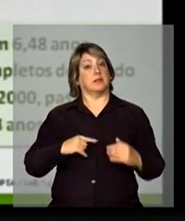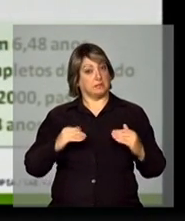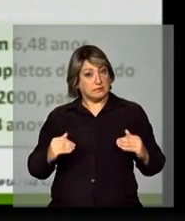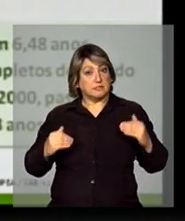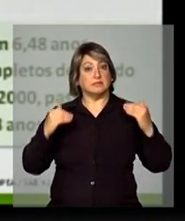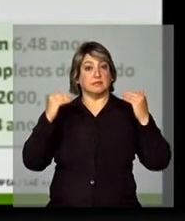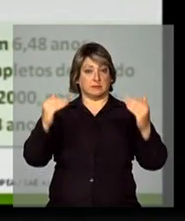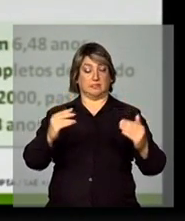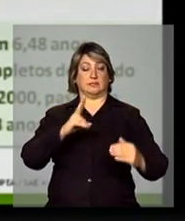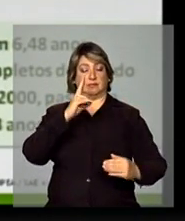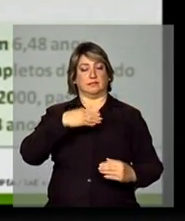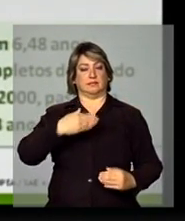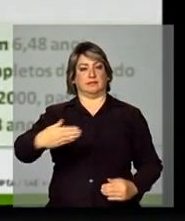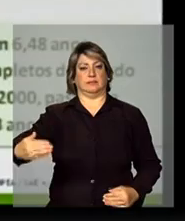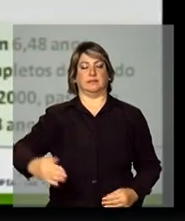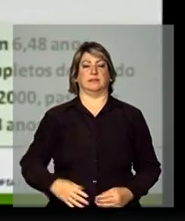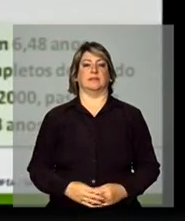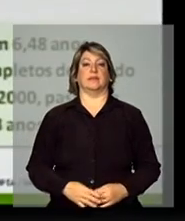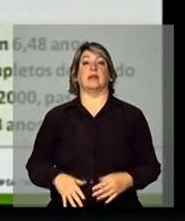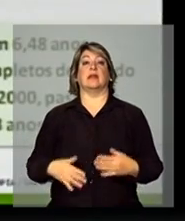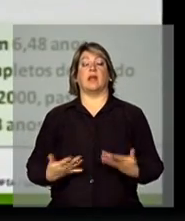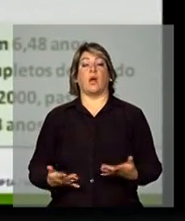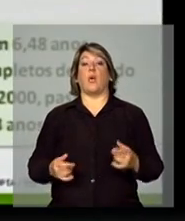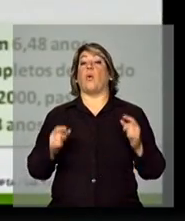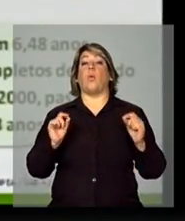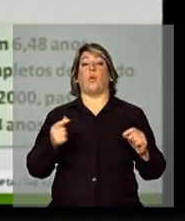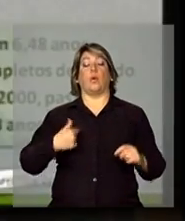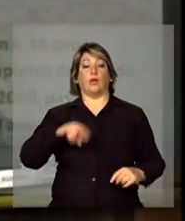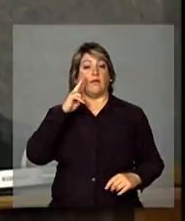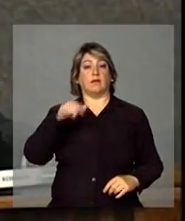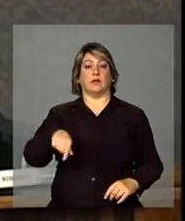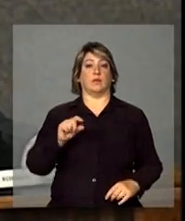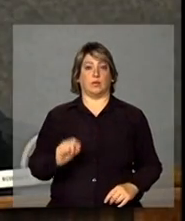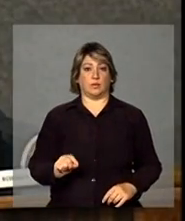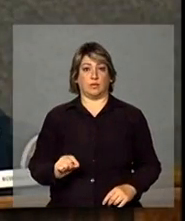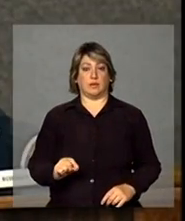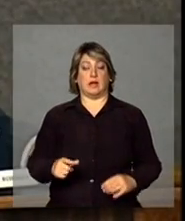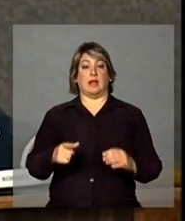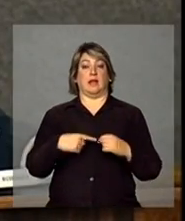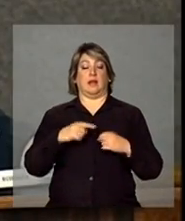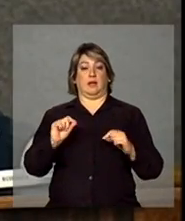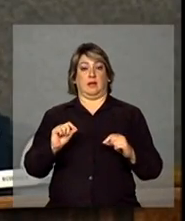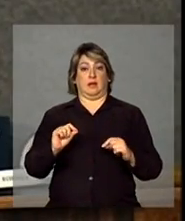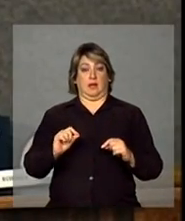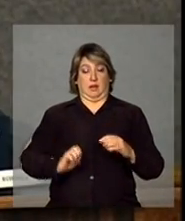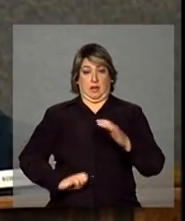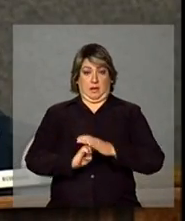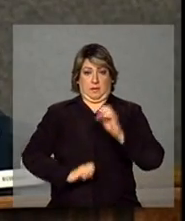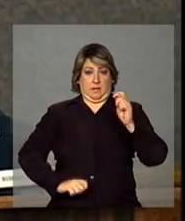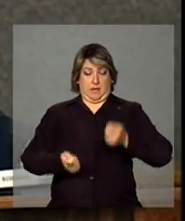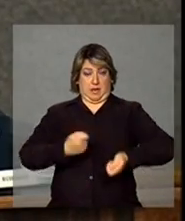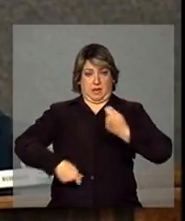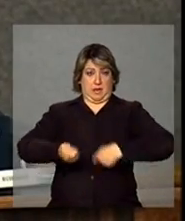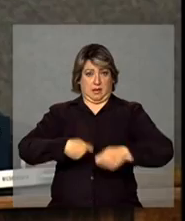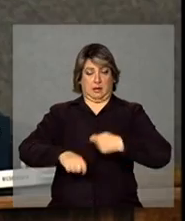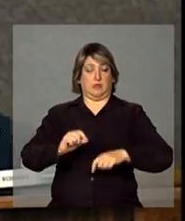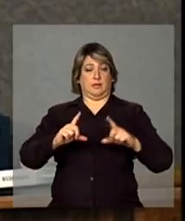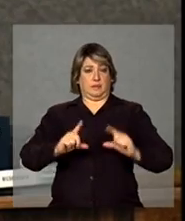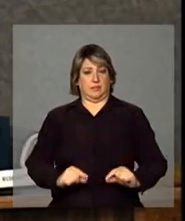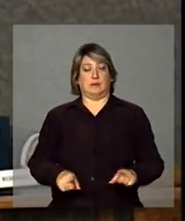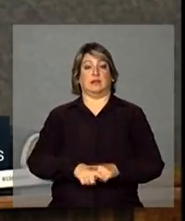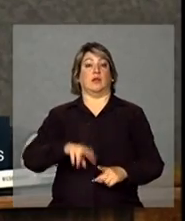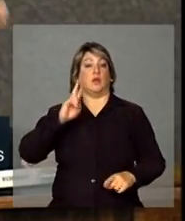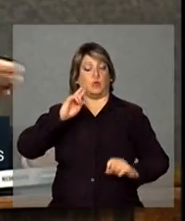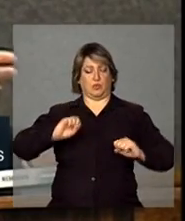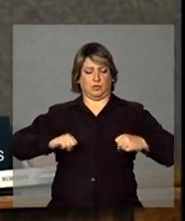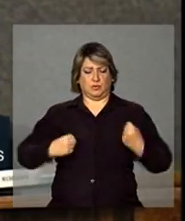mudança forte ao longo do tempo. Então, o que a gente viu aqui? A gente viu queda do empreendedorismo, queda do esforço dos empreendedores, então